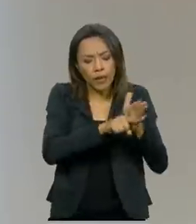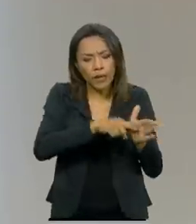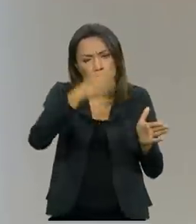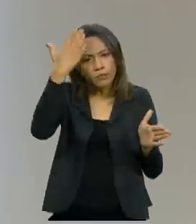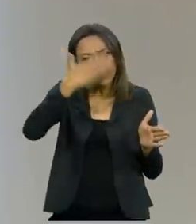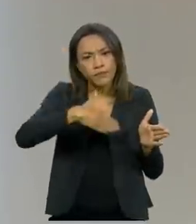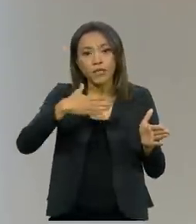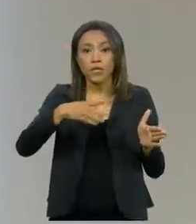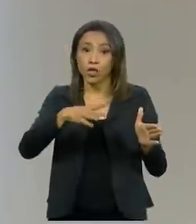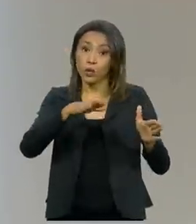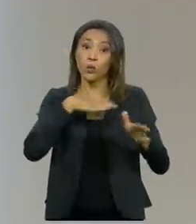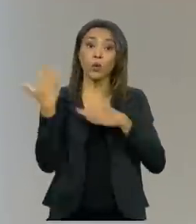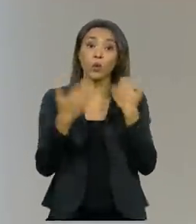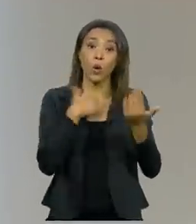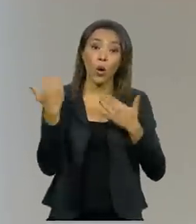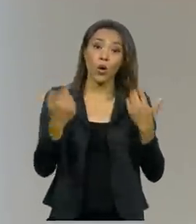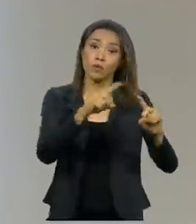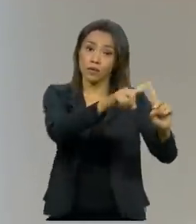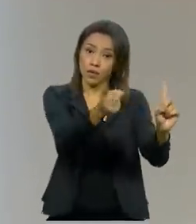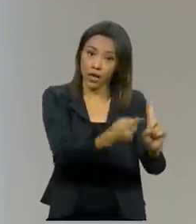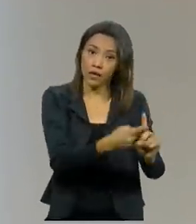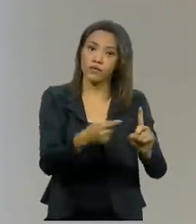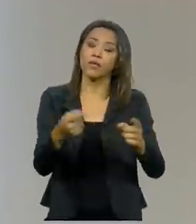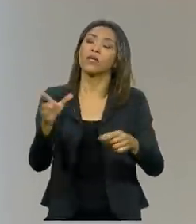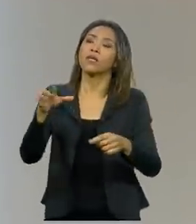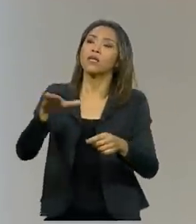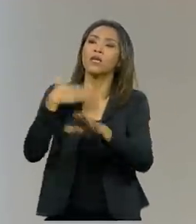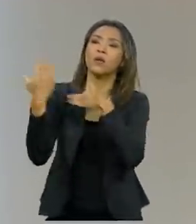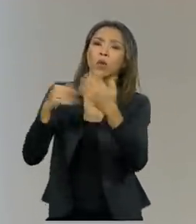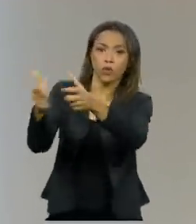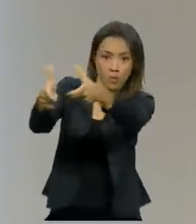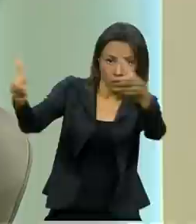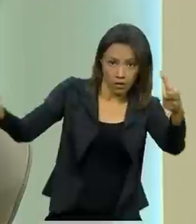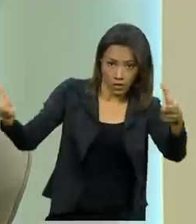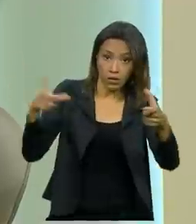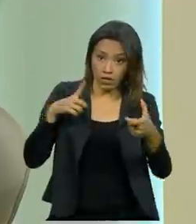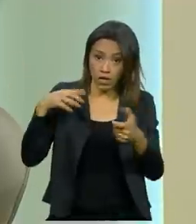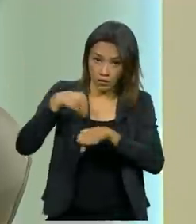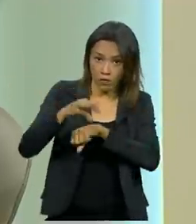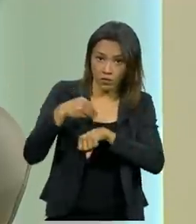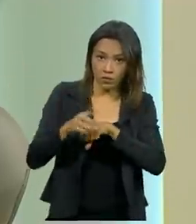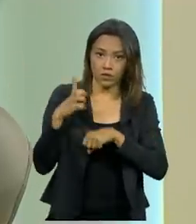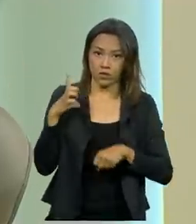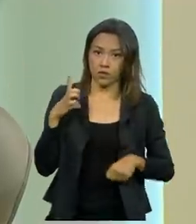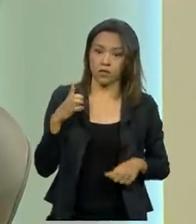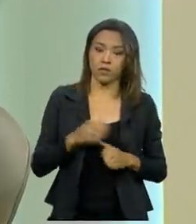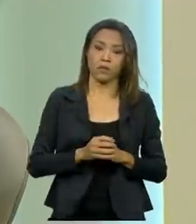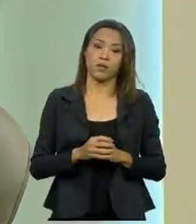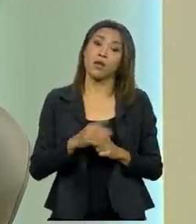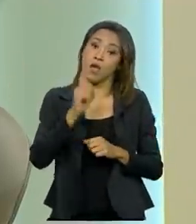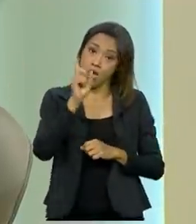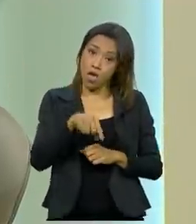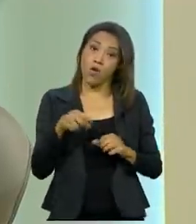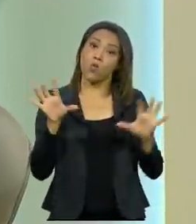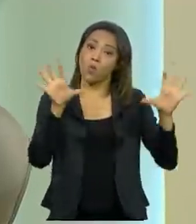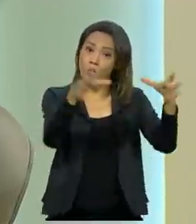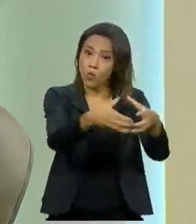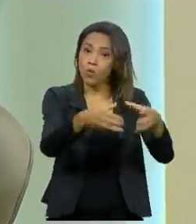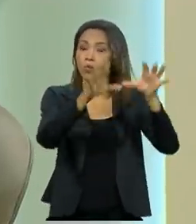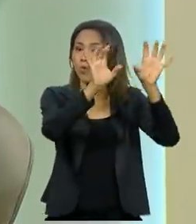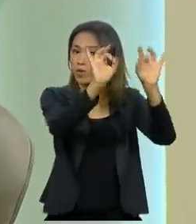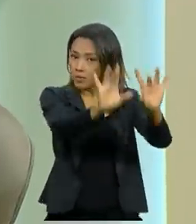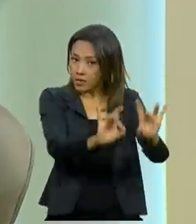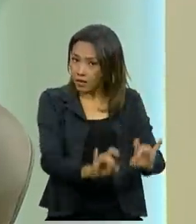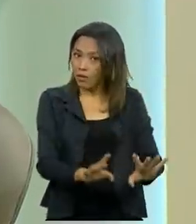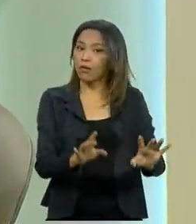óbitos entre as grávidas e a população em geral, a gente tem esse dado, essa informação? Então, é um grupo especial, como